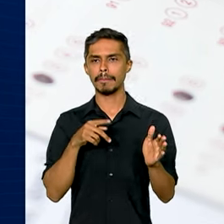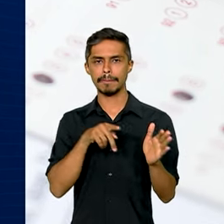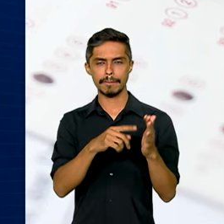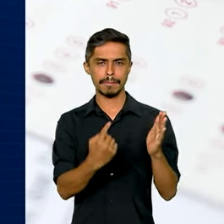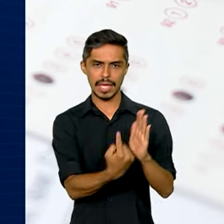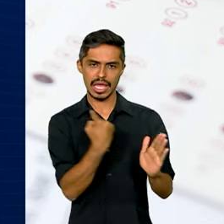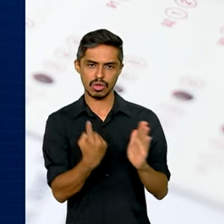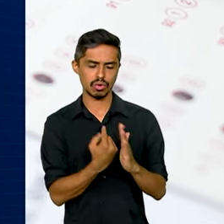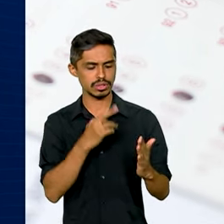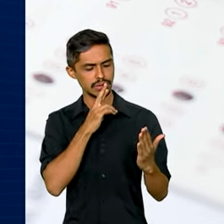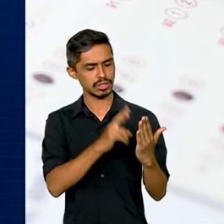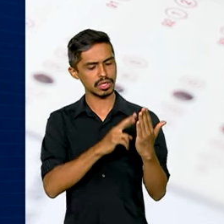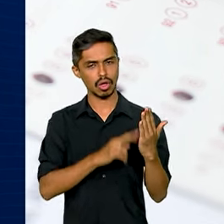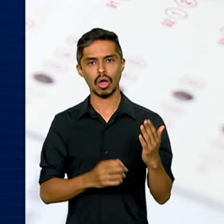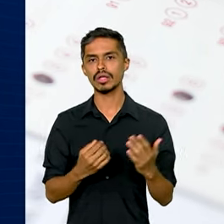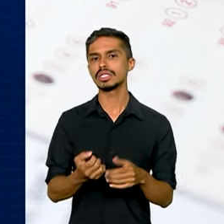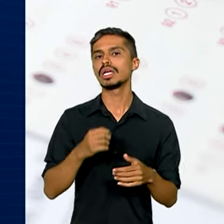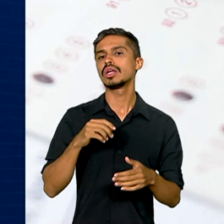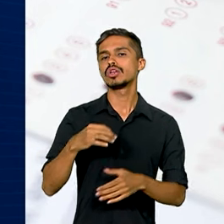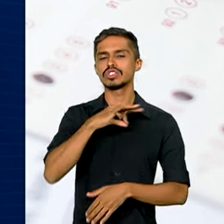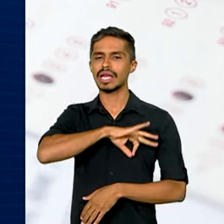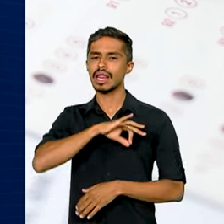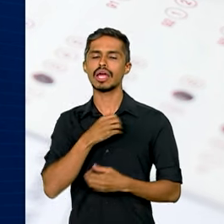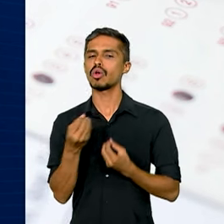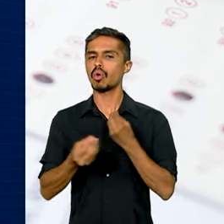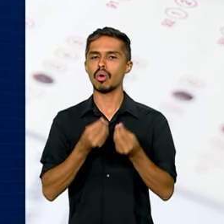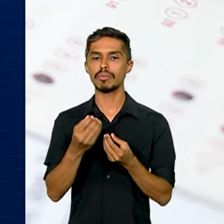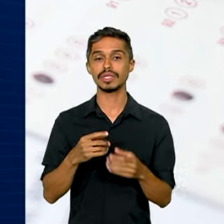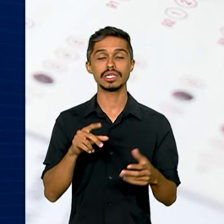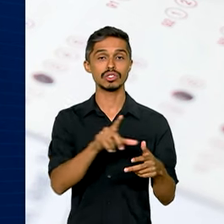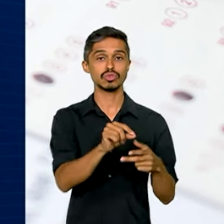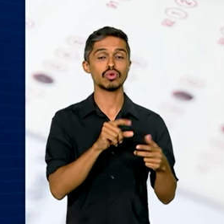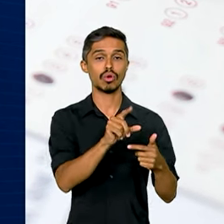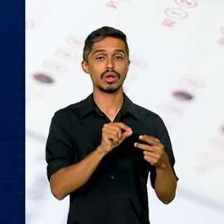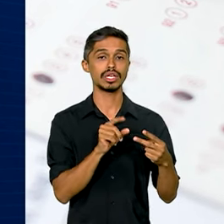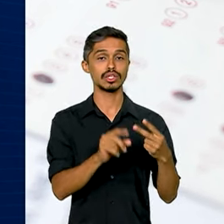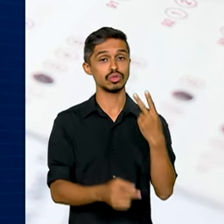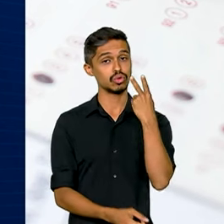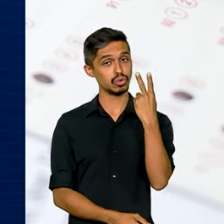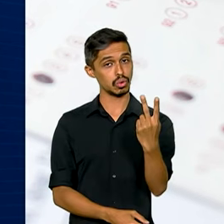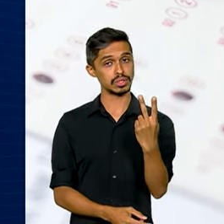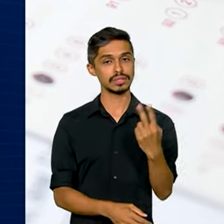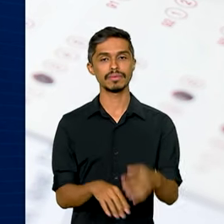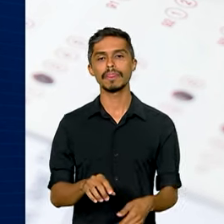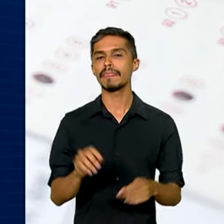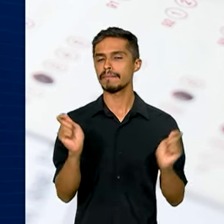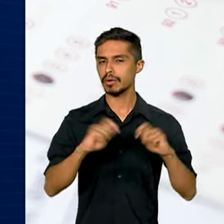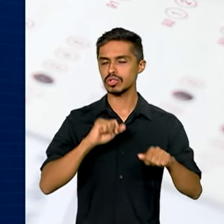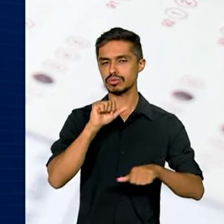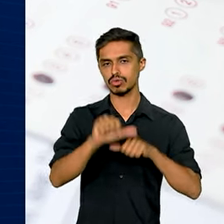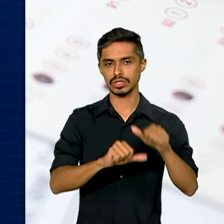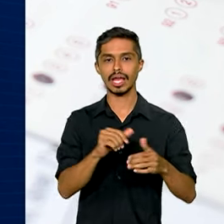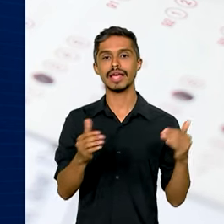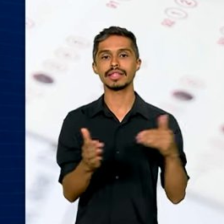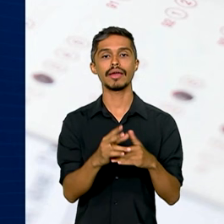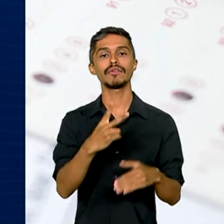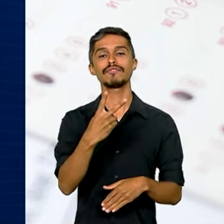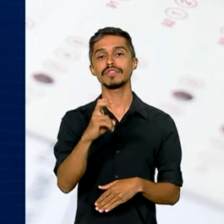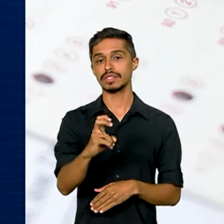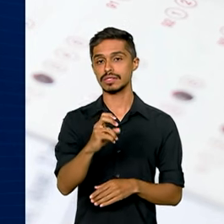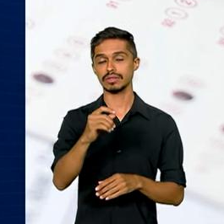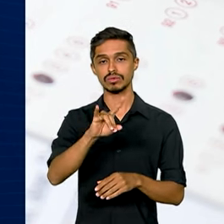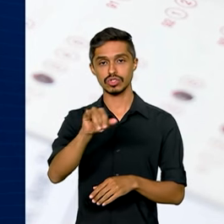socioeconômico e escolhe até duas opções de curso. É possível alterar o curso escolhido até o dia 25,